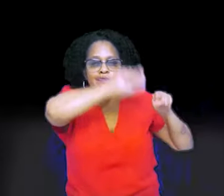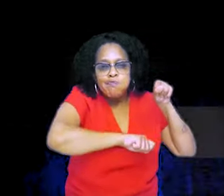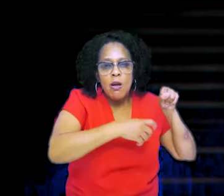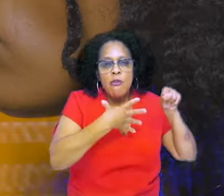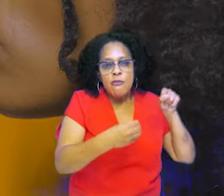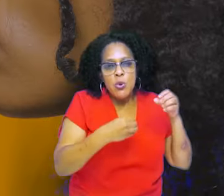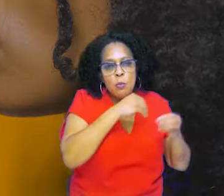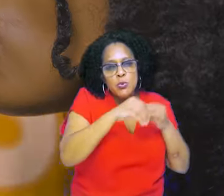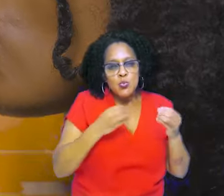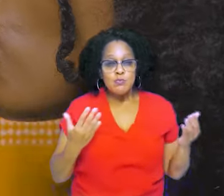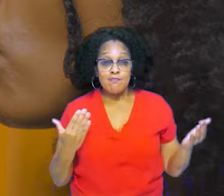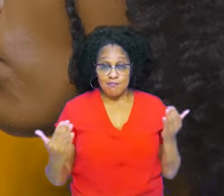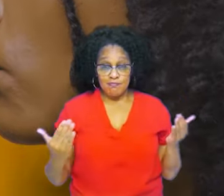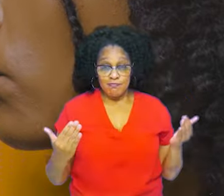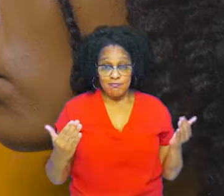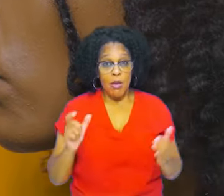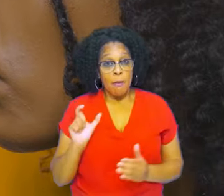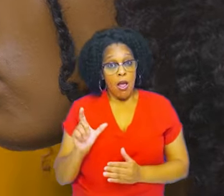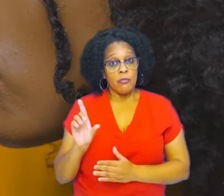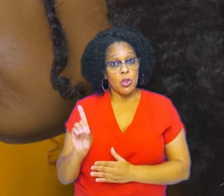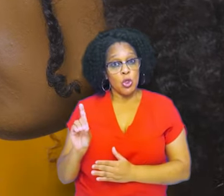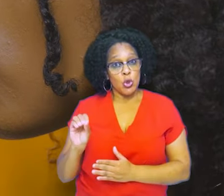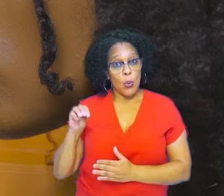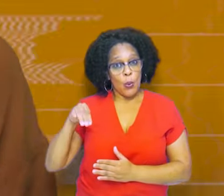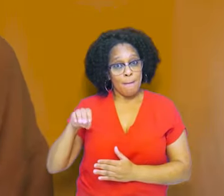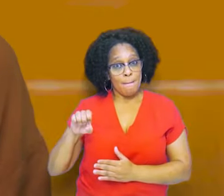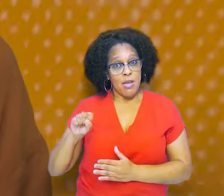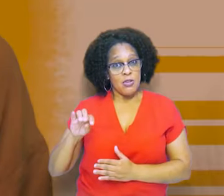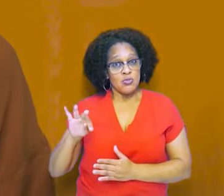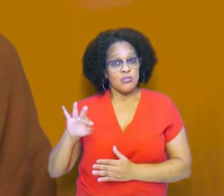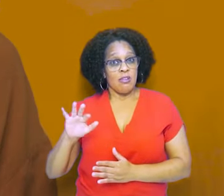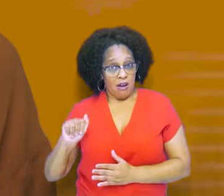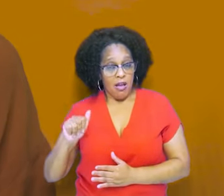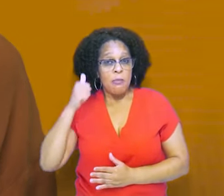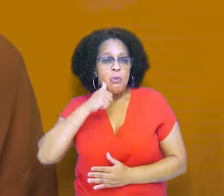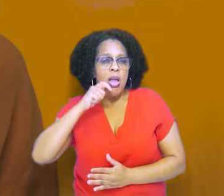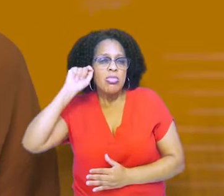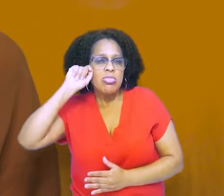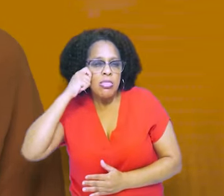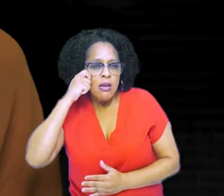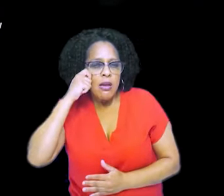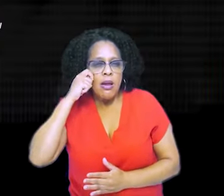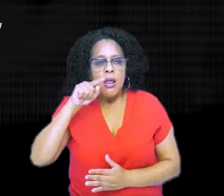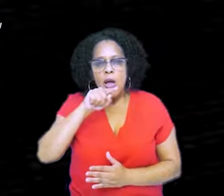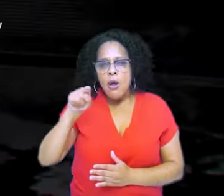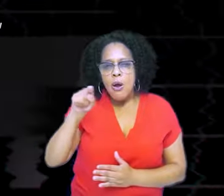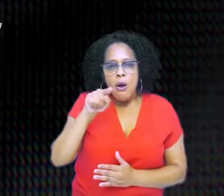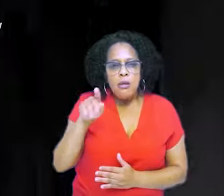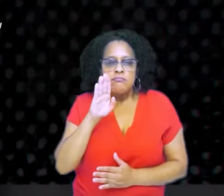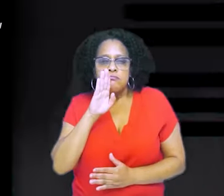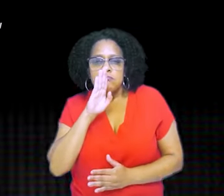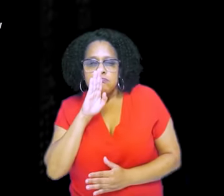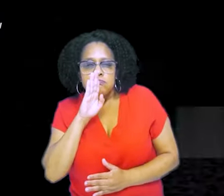violência sexual do homem branco à mulher negra. Ou termos como doméstica, que se refere a